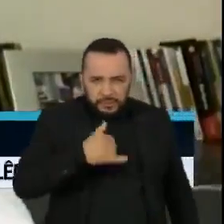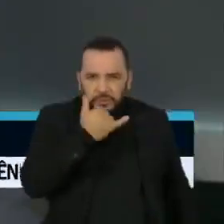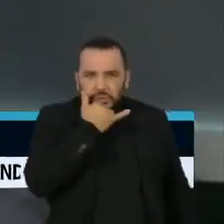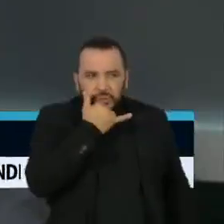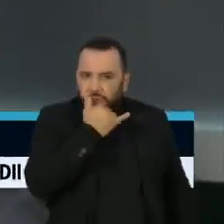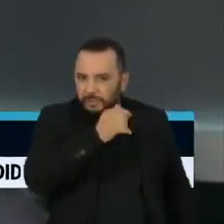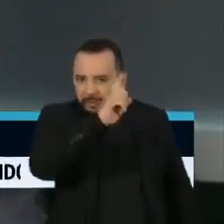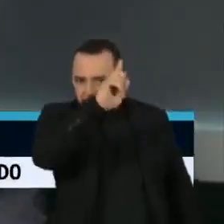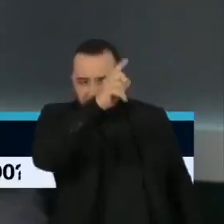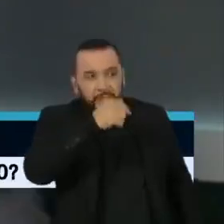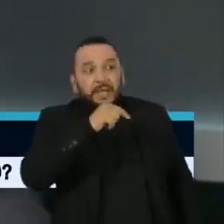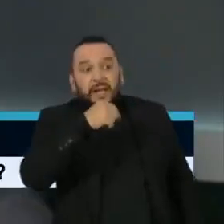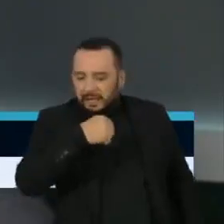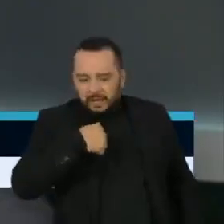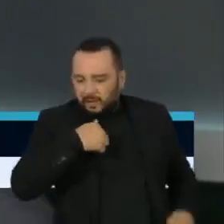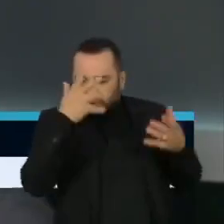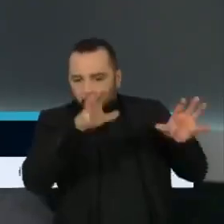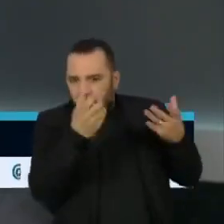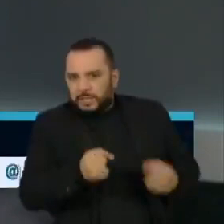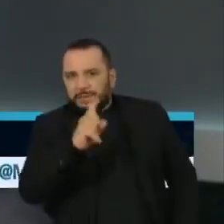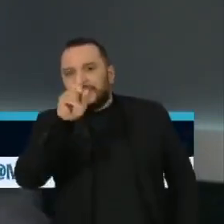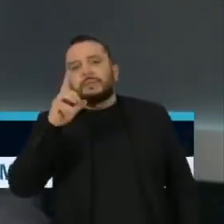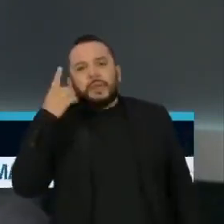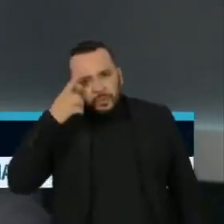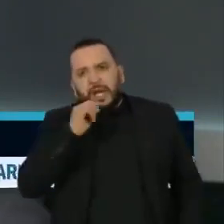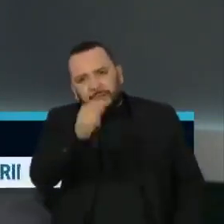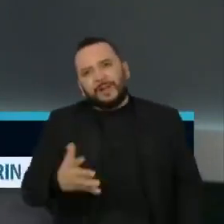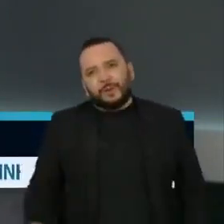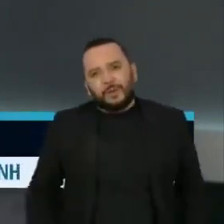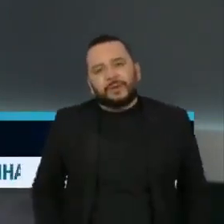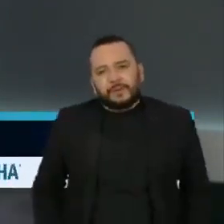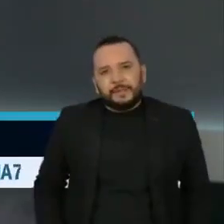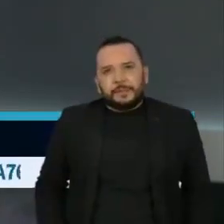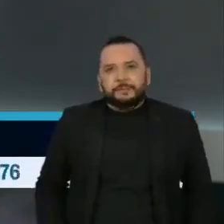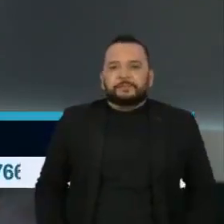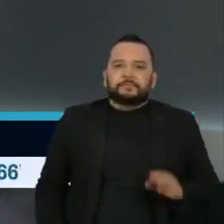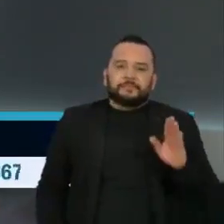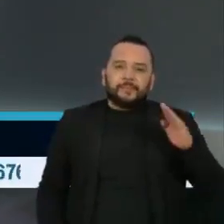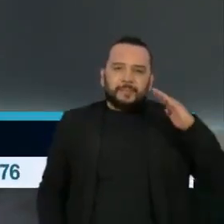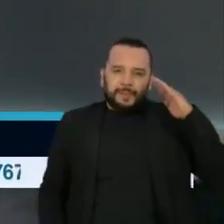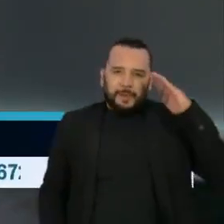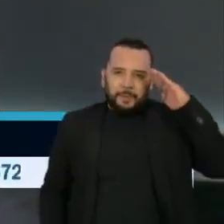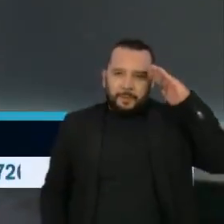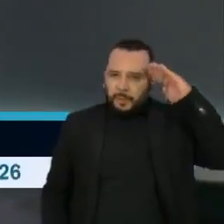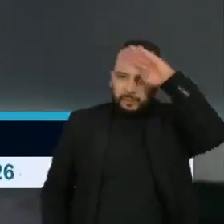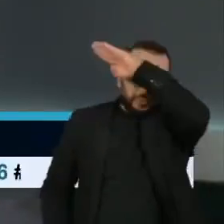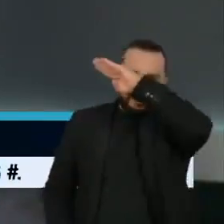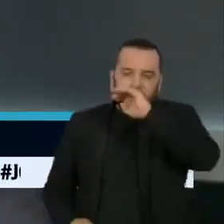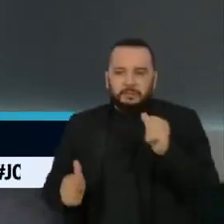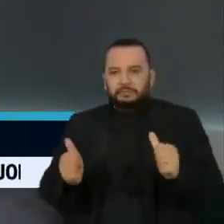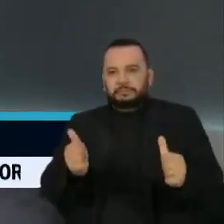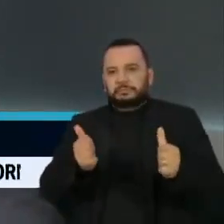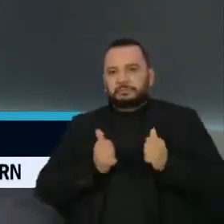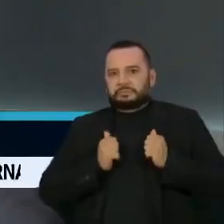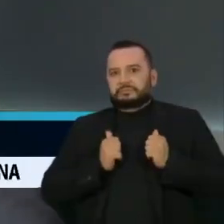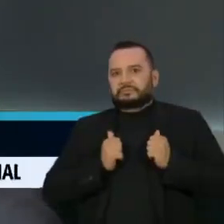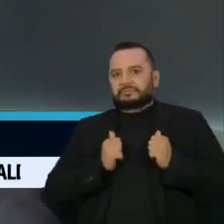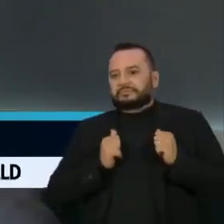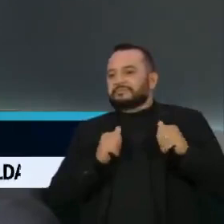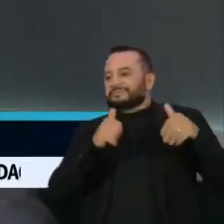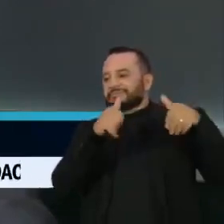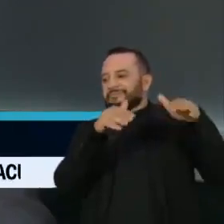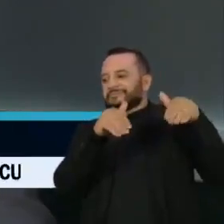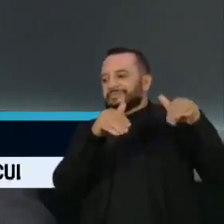comprá-lo. O presidente teria fechado os olhos para garantir o apoio político e não mexer com figuras importantes do chamado centrão?